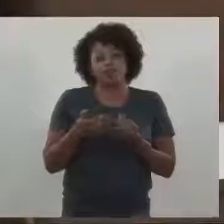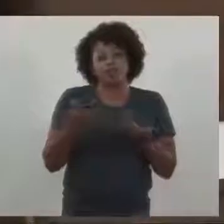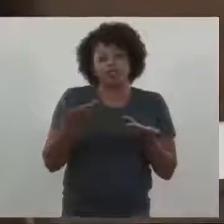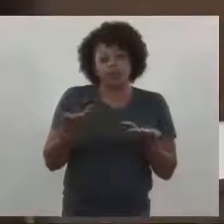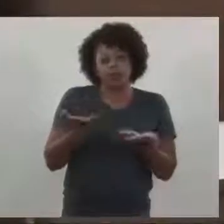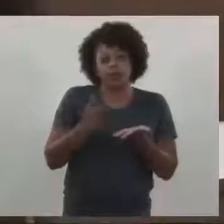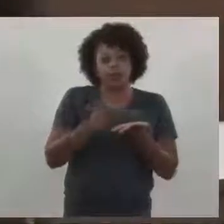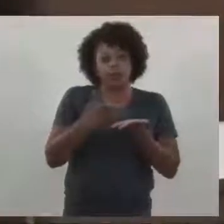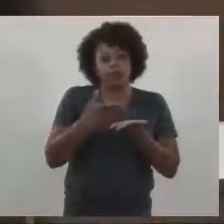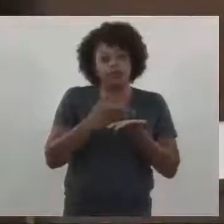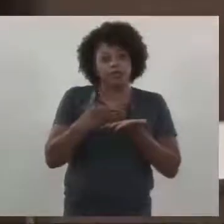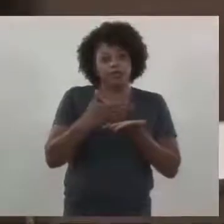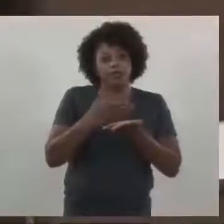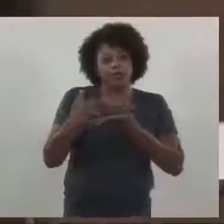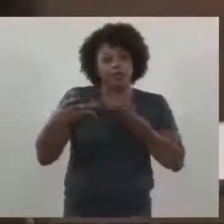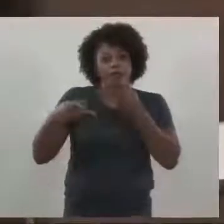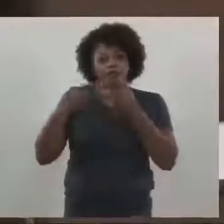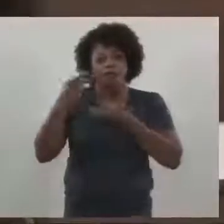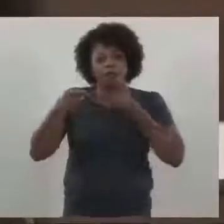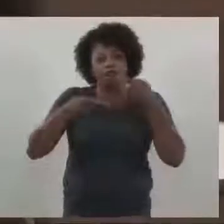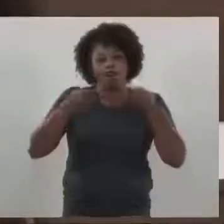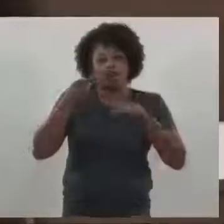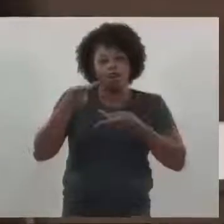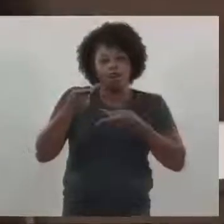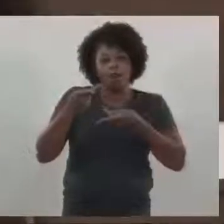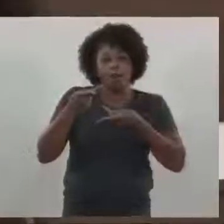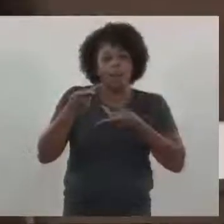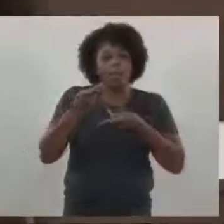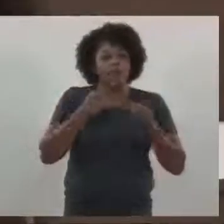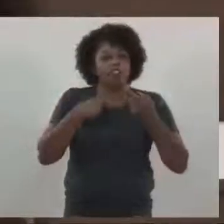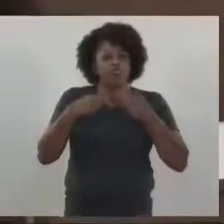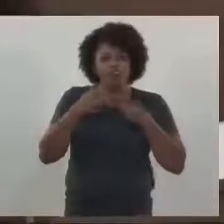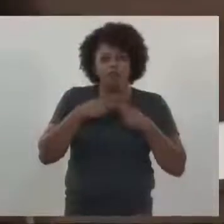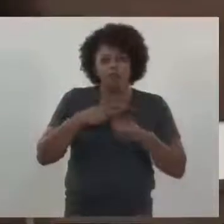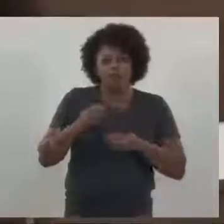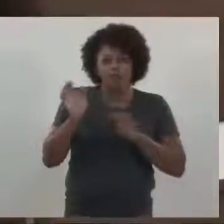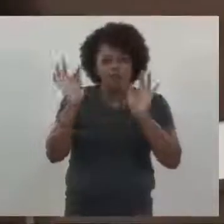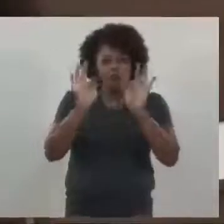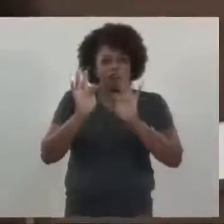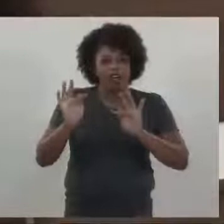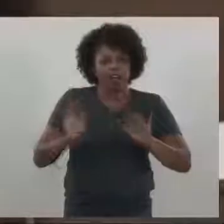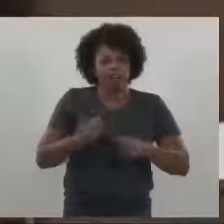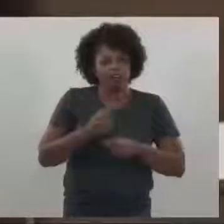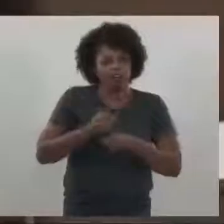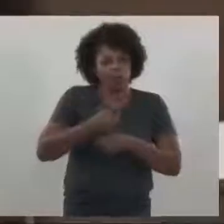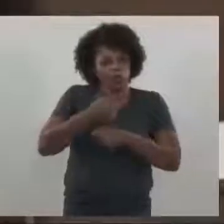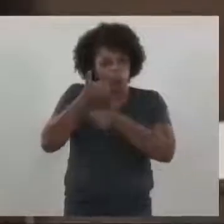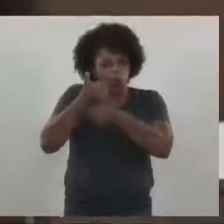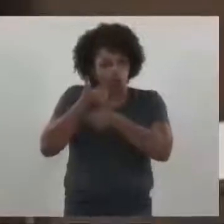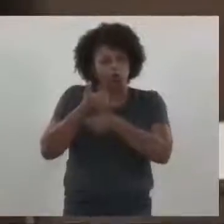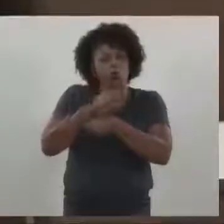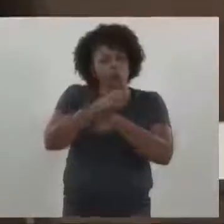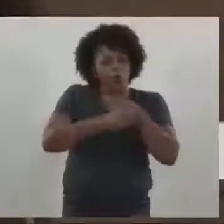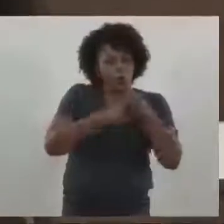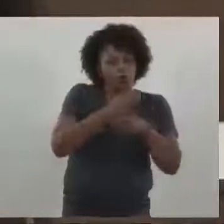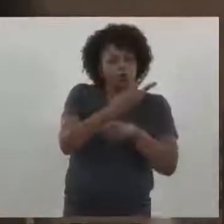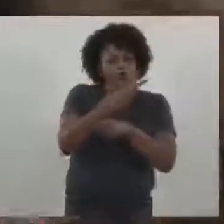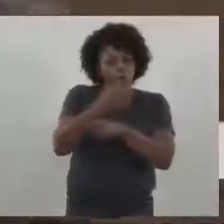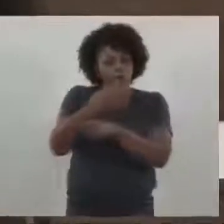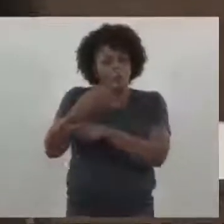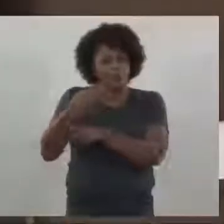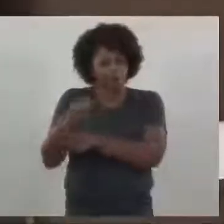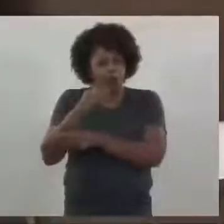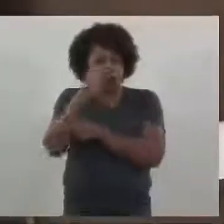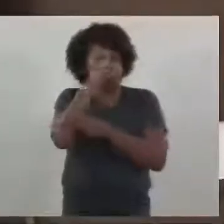Quero começar o meu discurso desejando um feliz ano novo para todo mundo. Esse ano foi um ano muito difícil, um